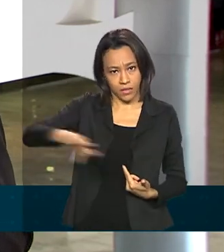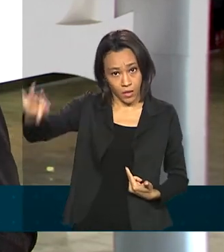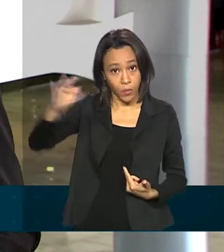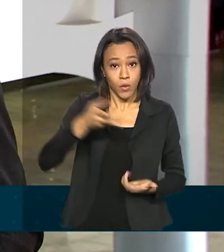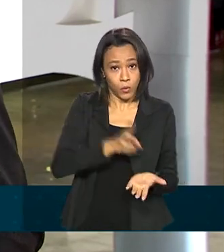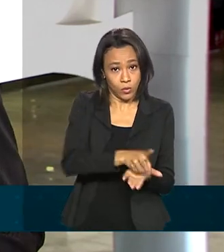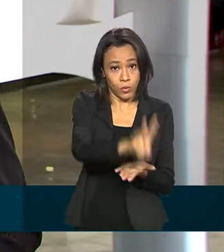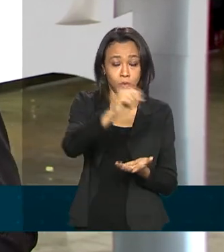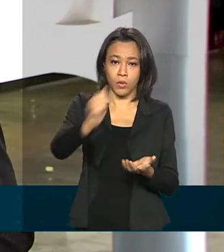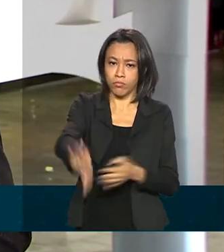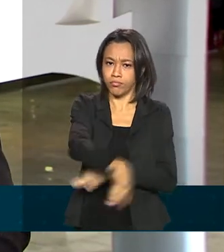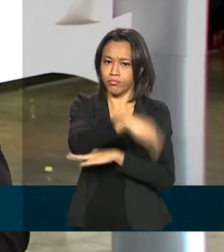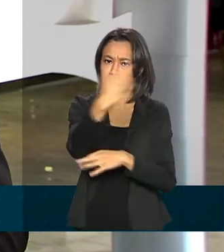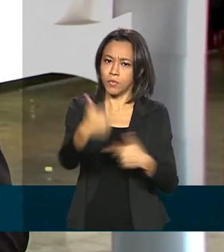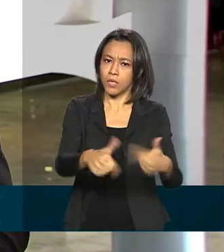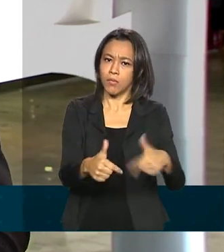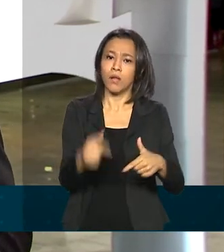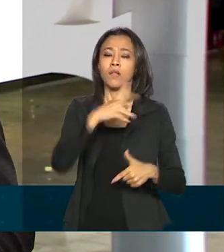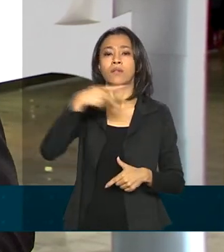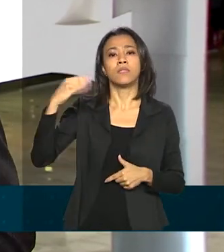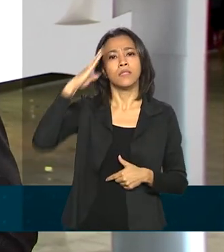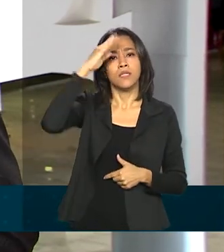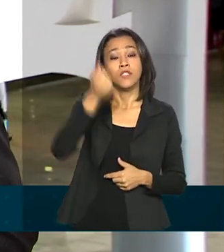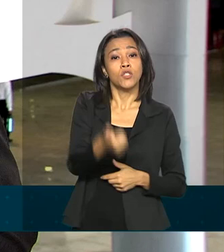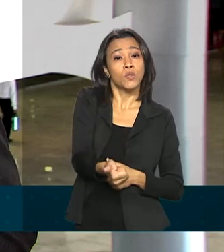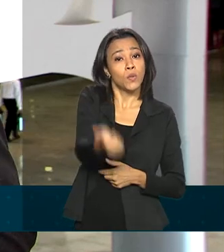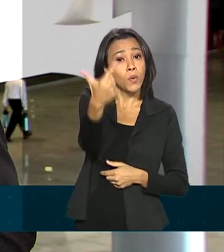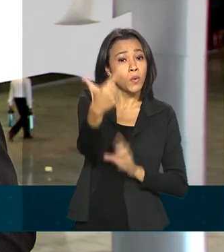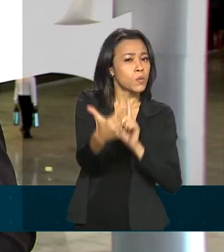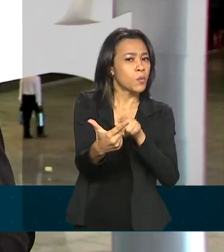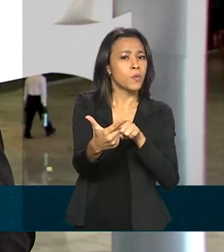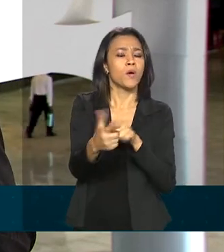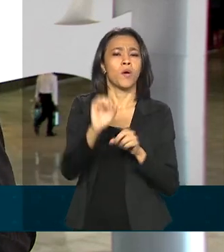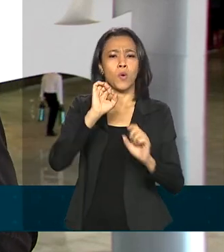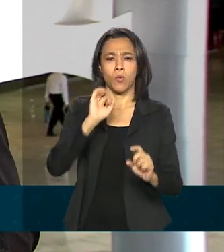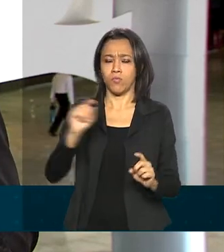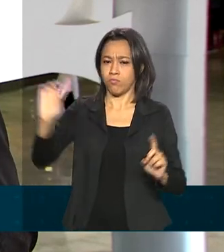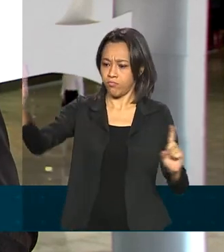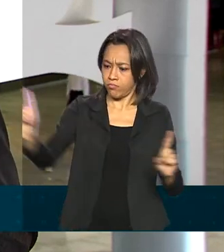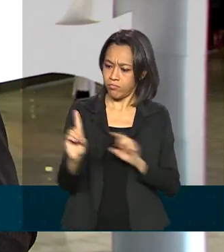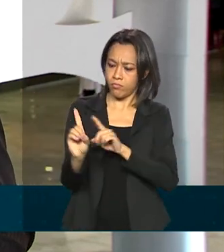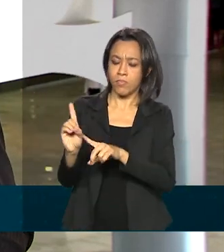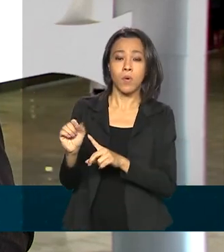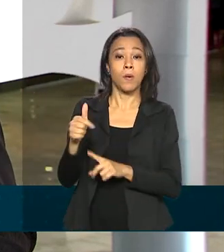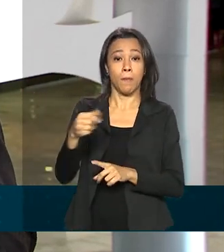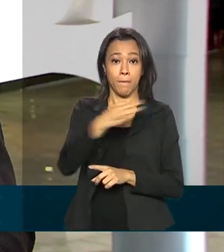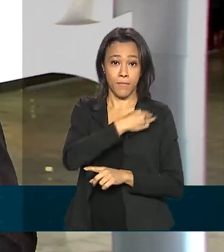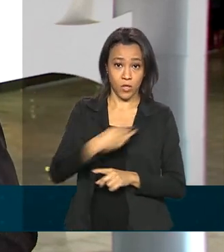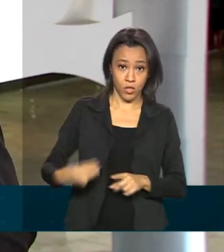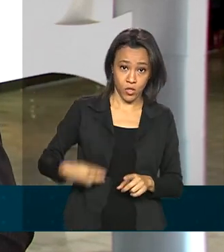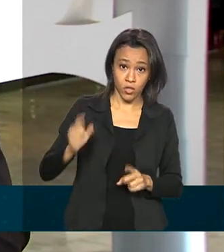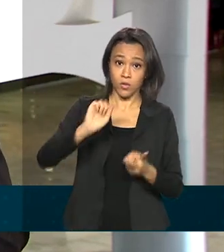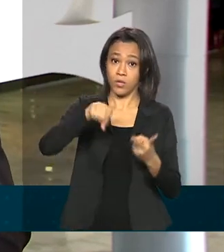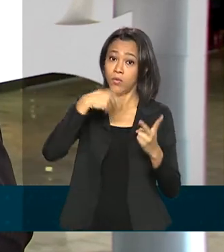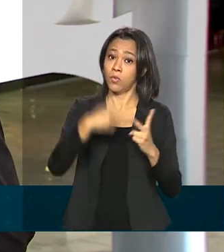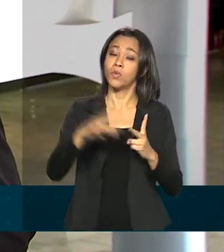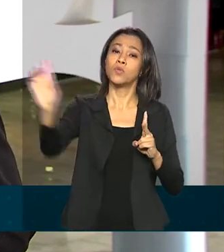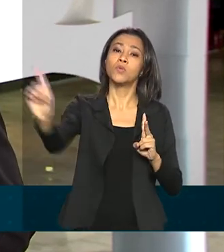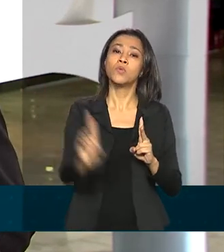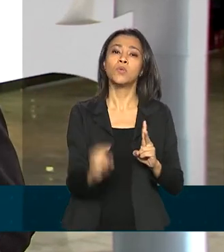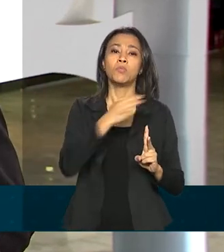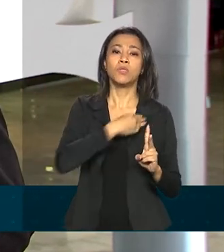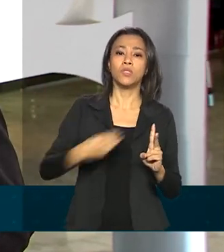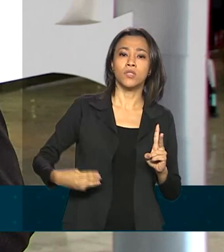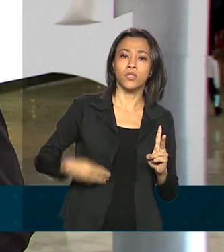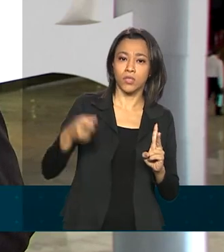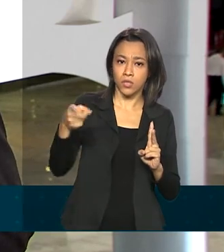segue hoje com mais reuniões. Ao meio-dia, com o ministro das Comunicações, Fábio Faria, e às 5h na tarde, com o ministro-chefe da